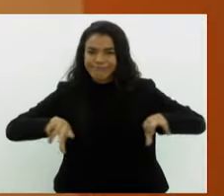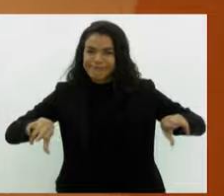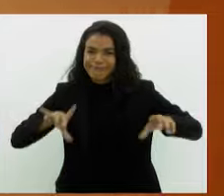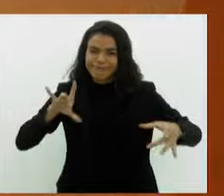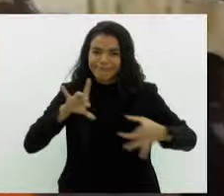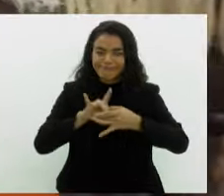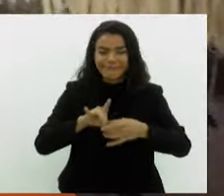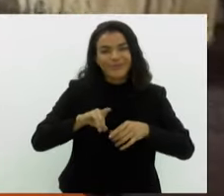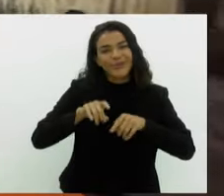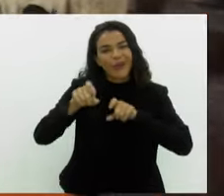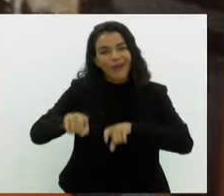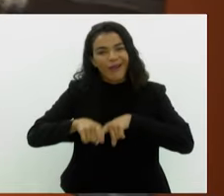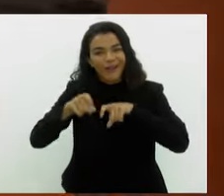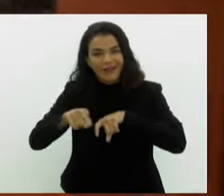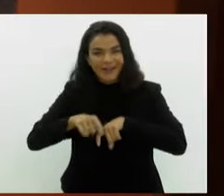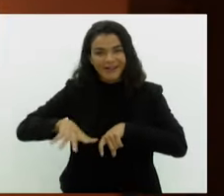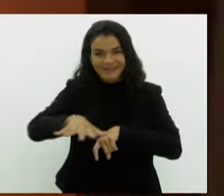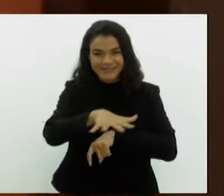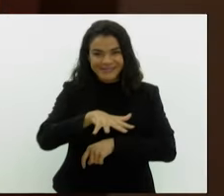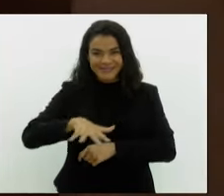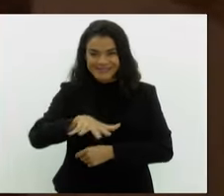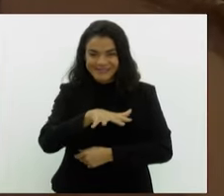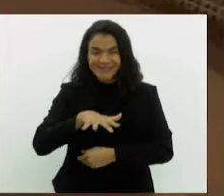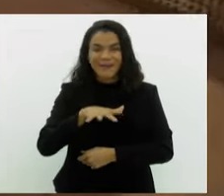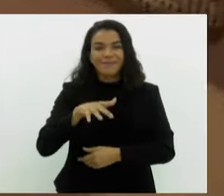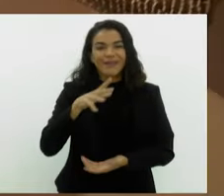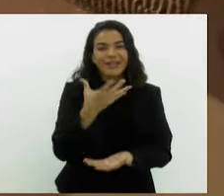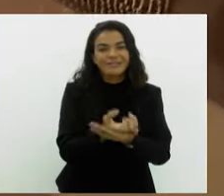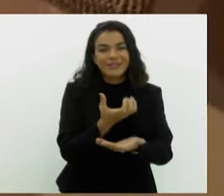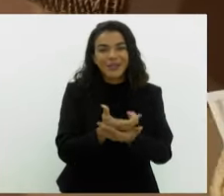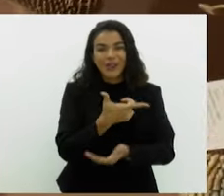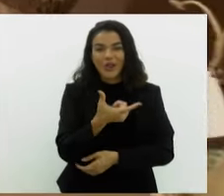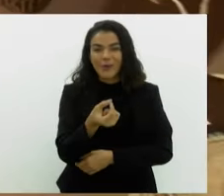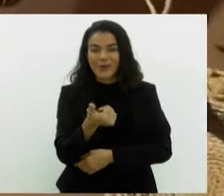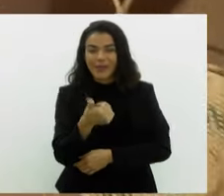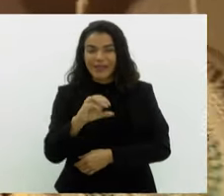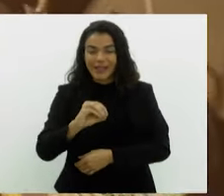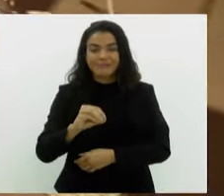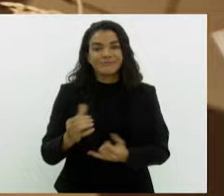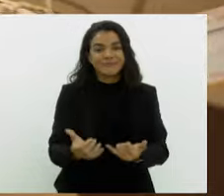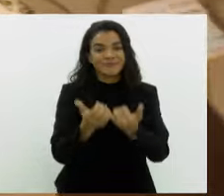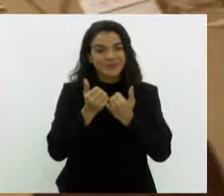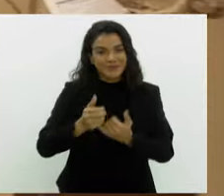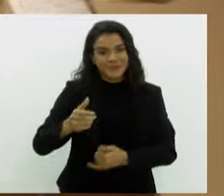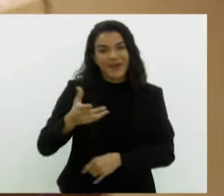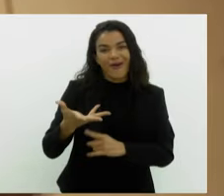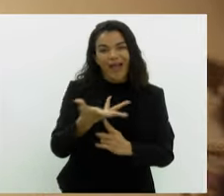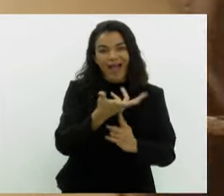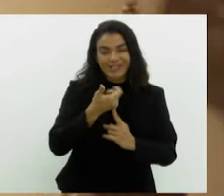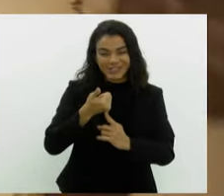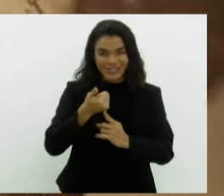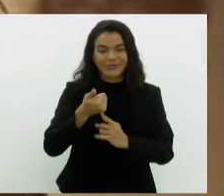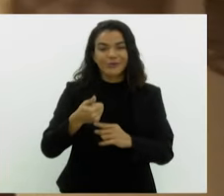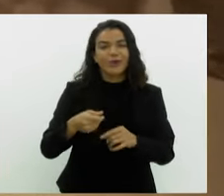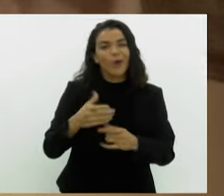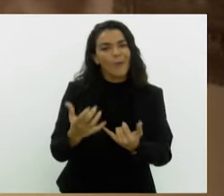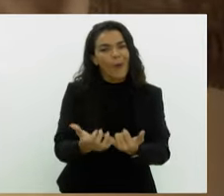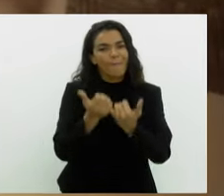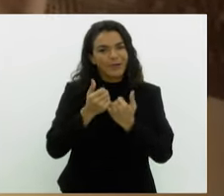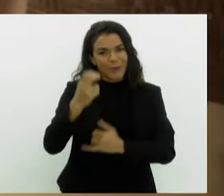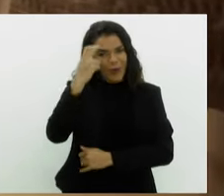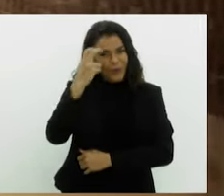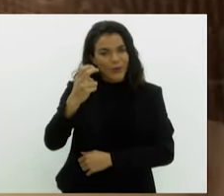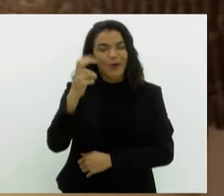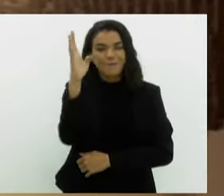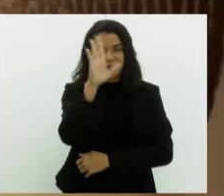agrícola tradicional da região, registrado em 2010 pelo Instituto Patrimônio Histórico e Artístico Nacional como Patrimônio Cultural